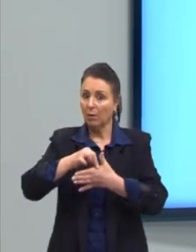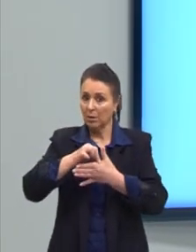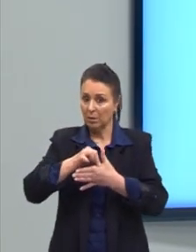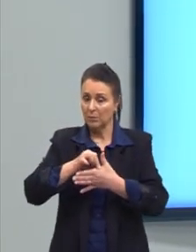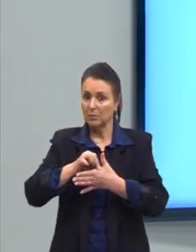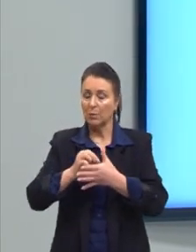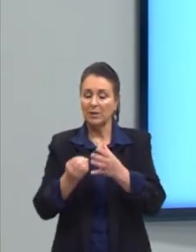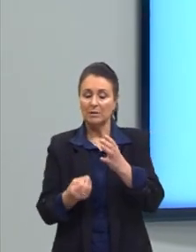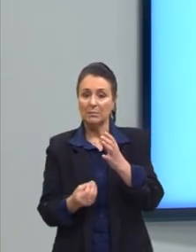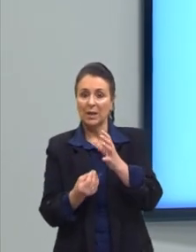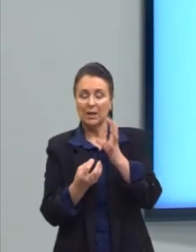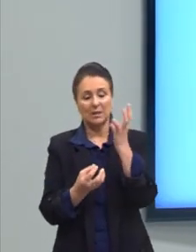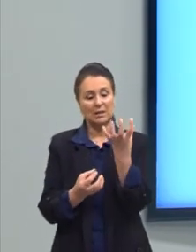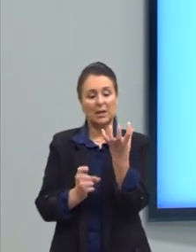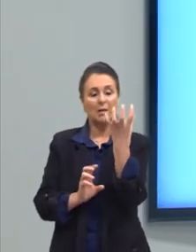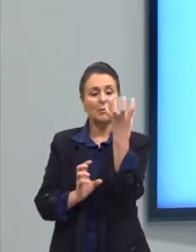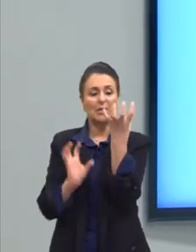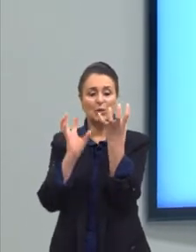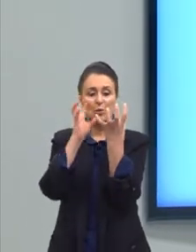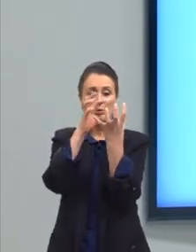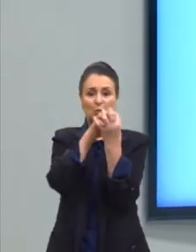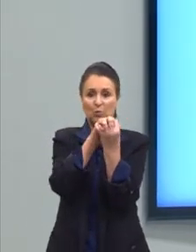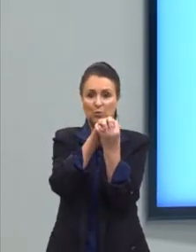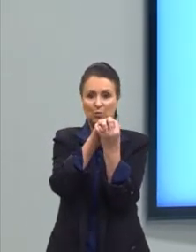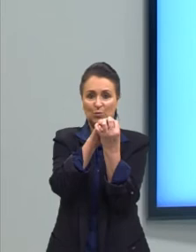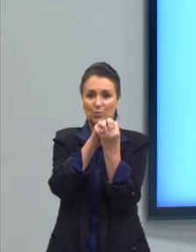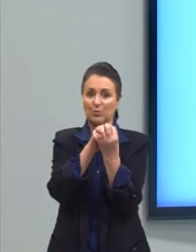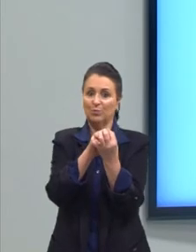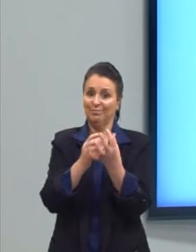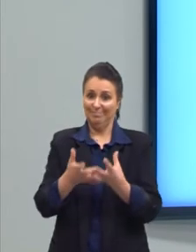carnívoras e assim por diante.